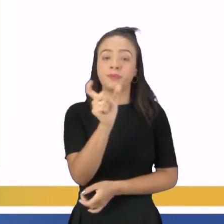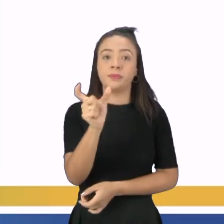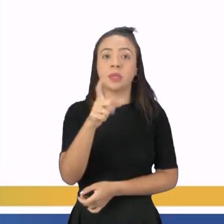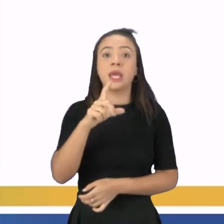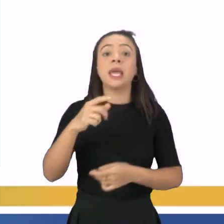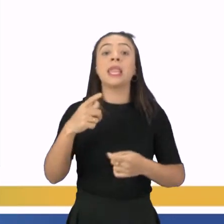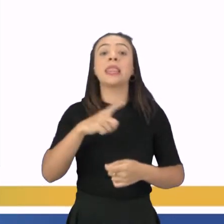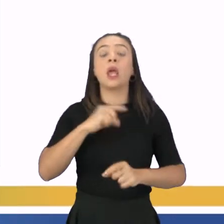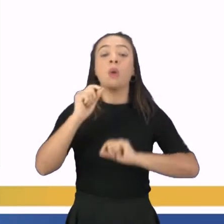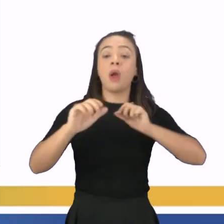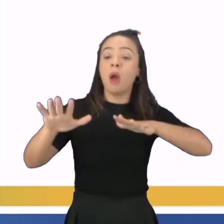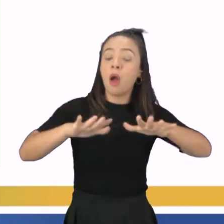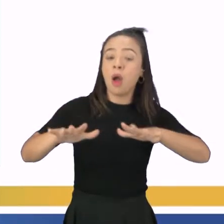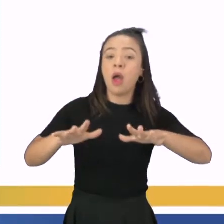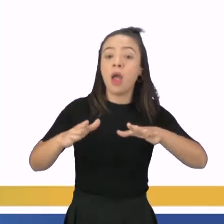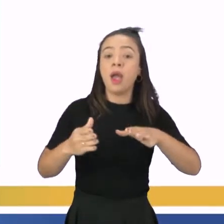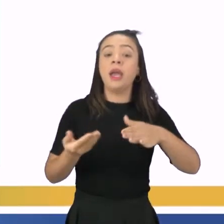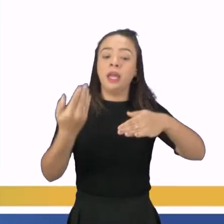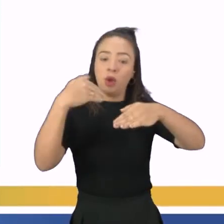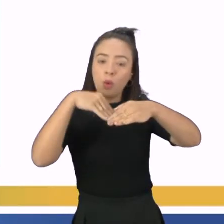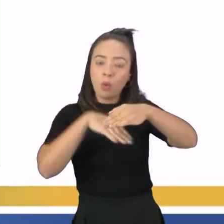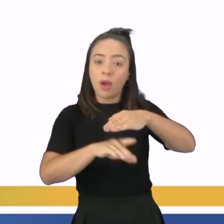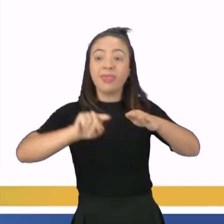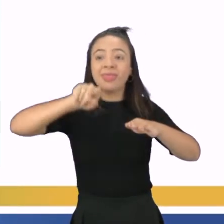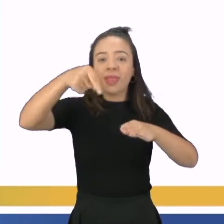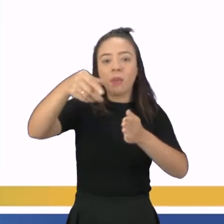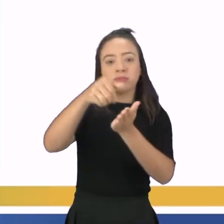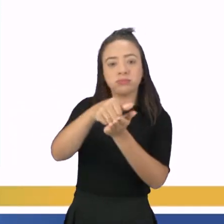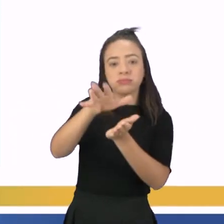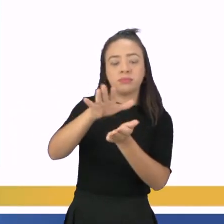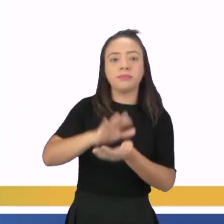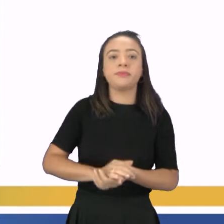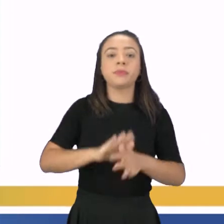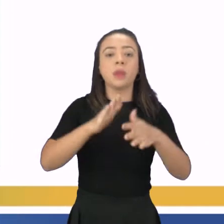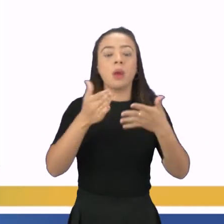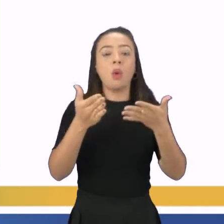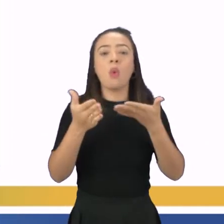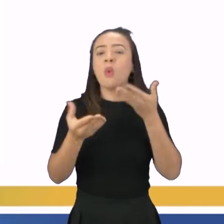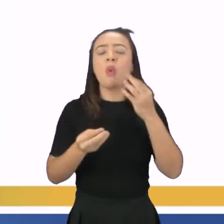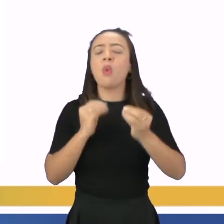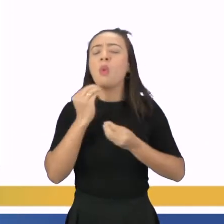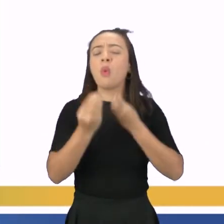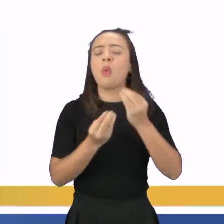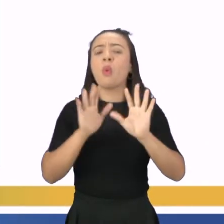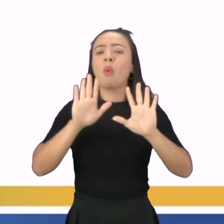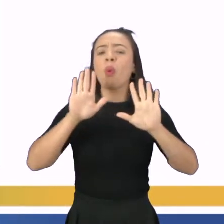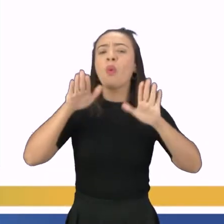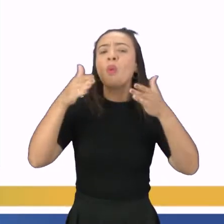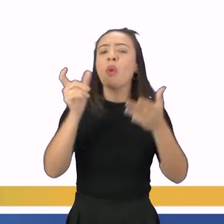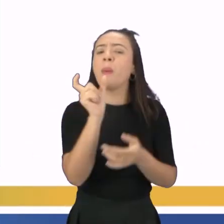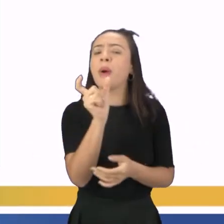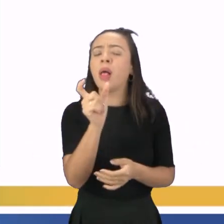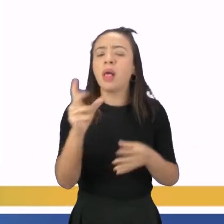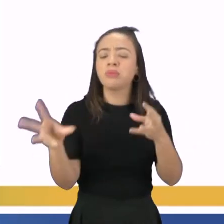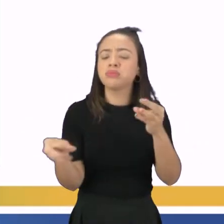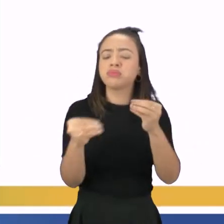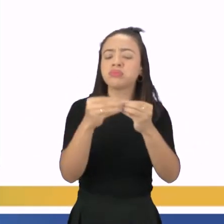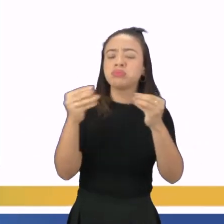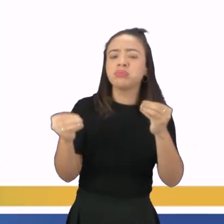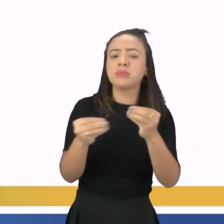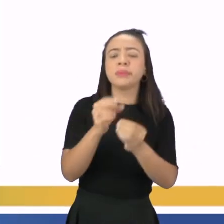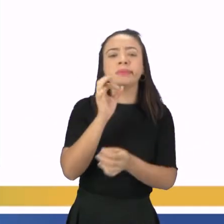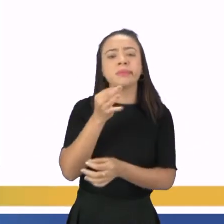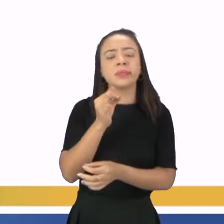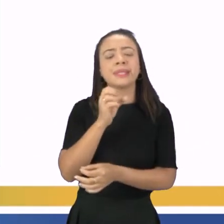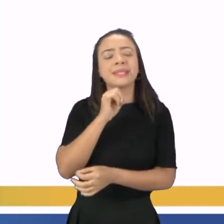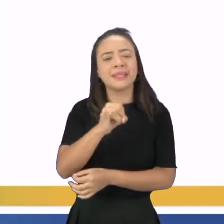mobilidade e ficarão armazenados até serem eliminados. Então, quais são os termos que preenchem aquelas lacunas corretamente, de acordo com o que nós